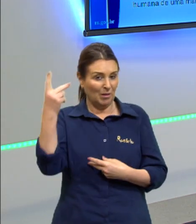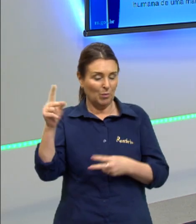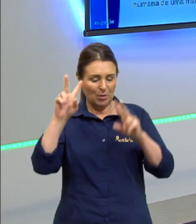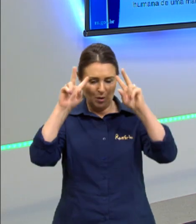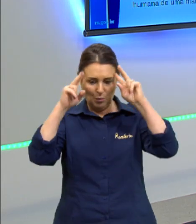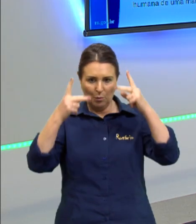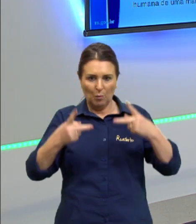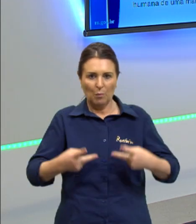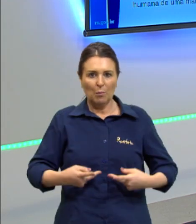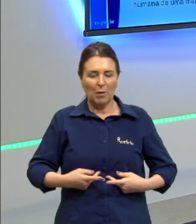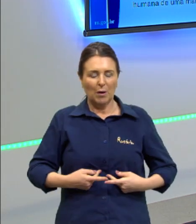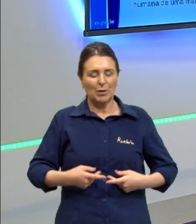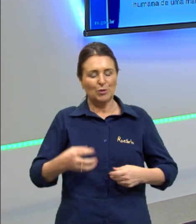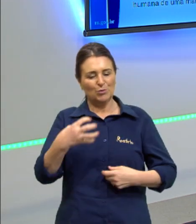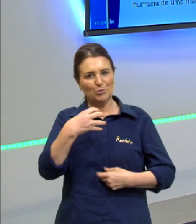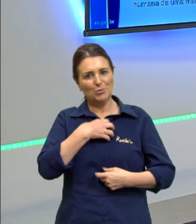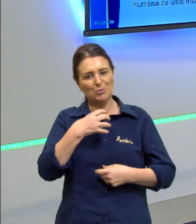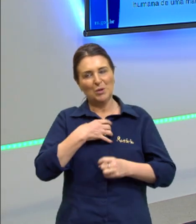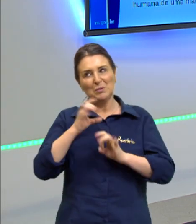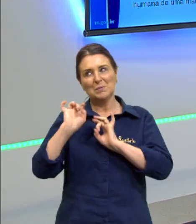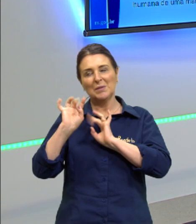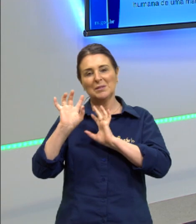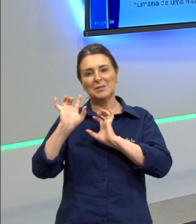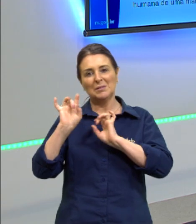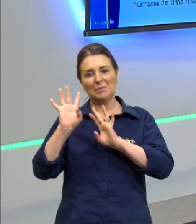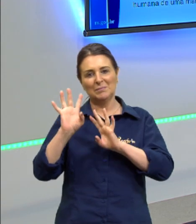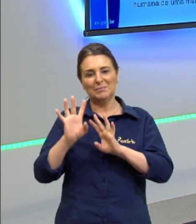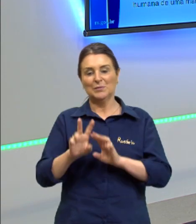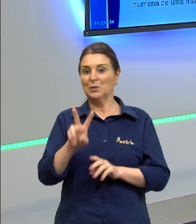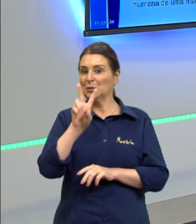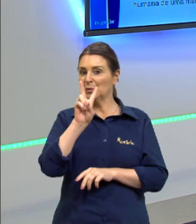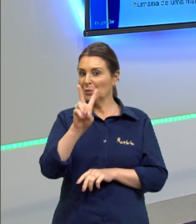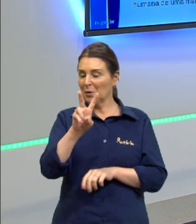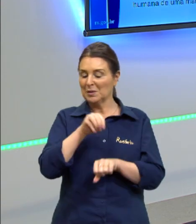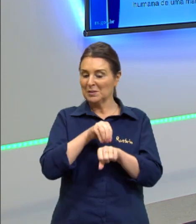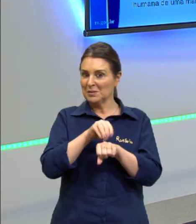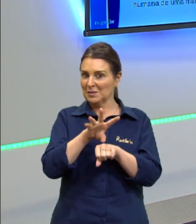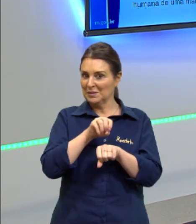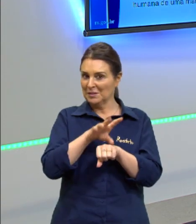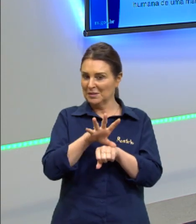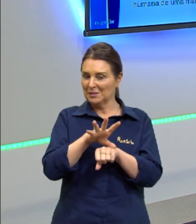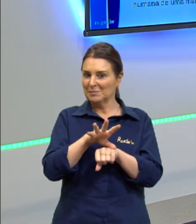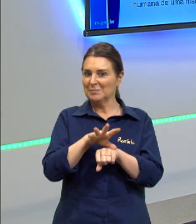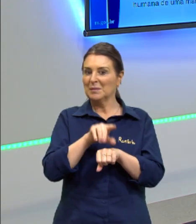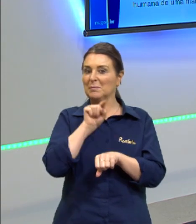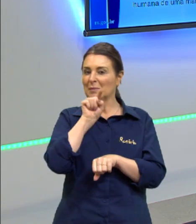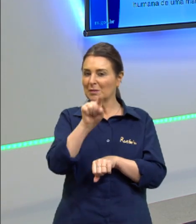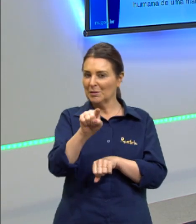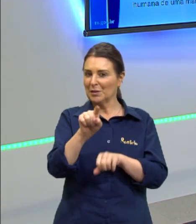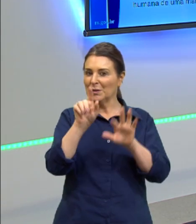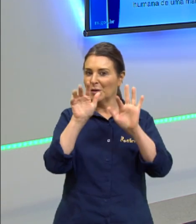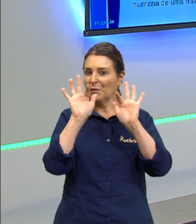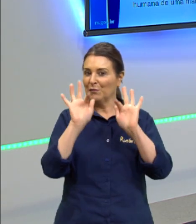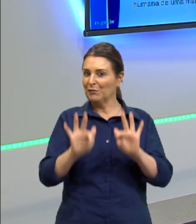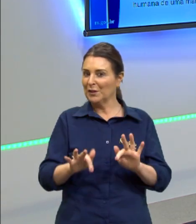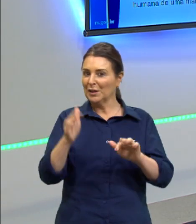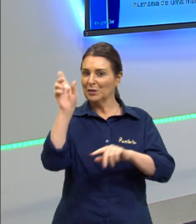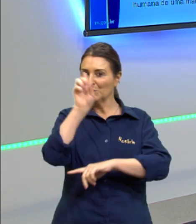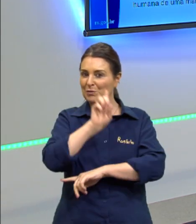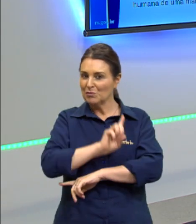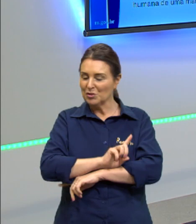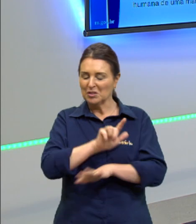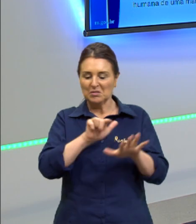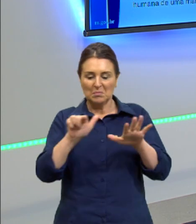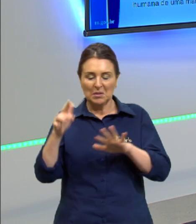muito específica e apaixonante então duas dicas para vocês aí encerrarem o dia de vocês a